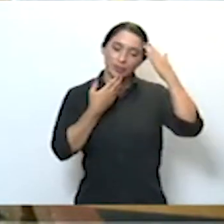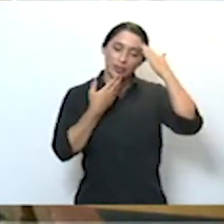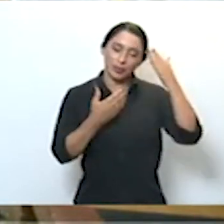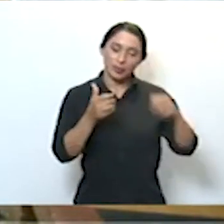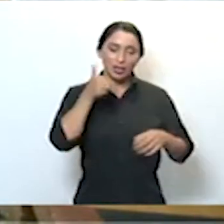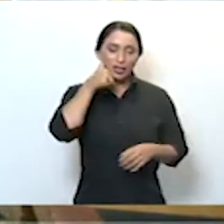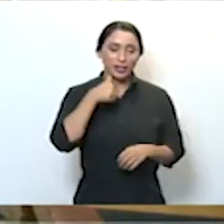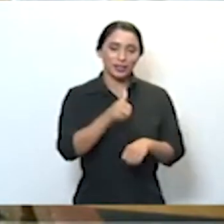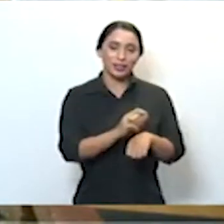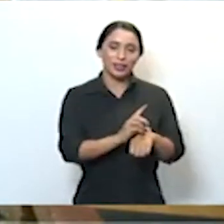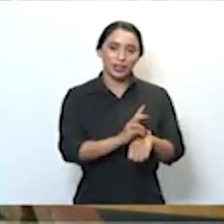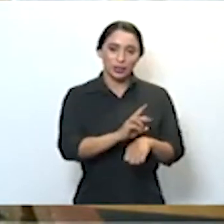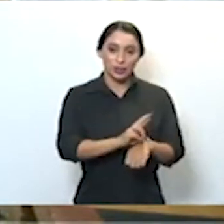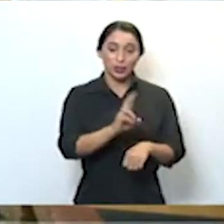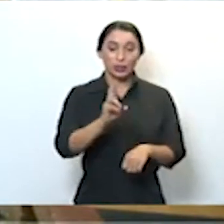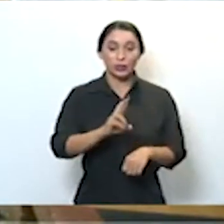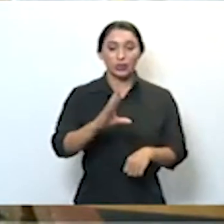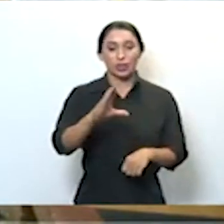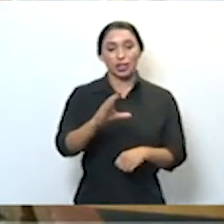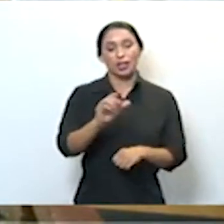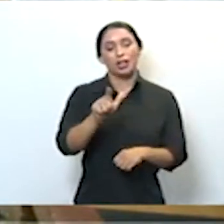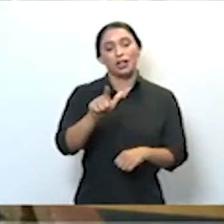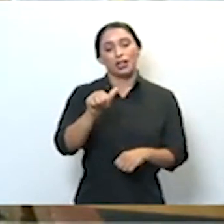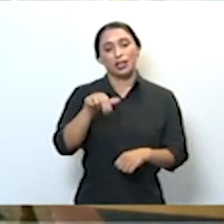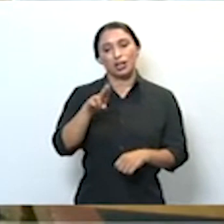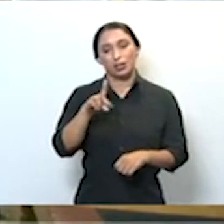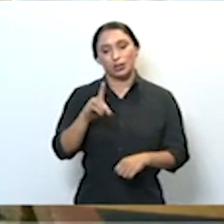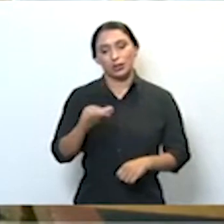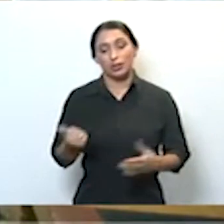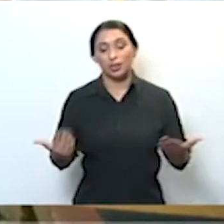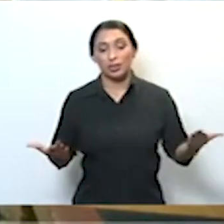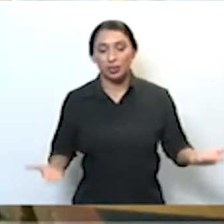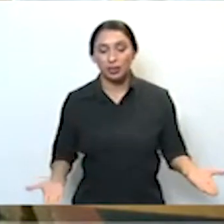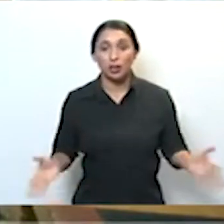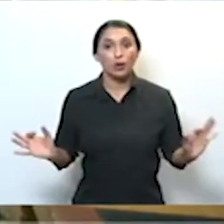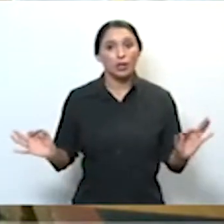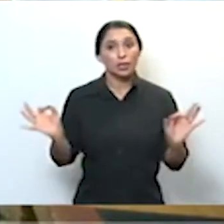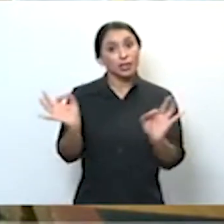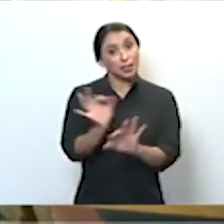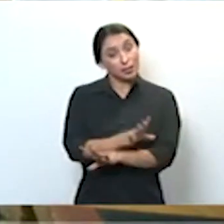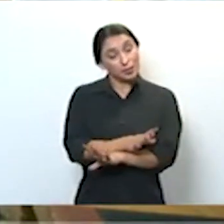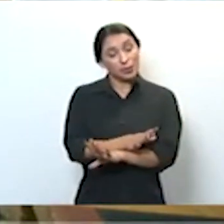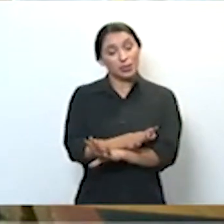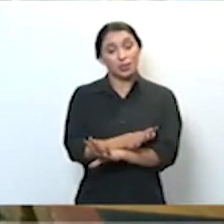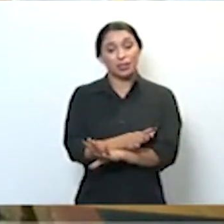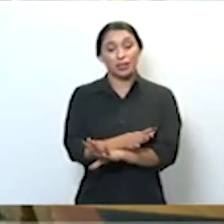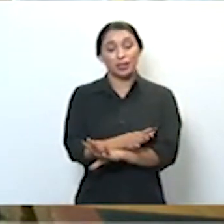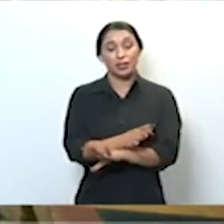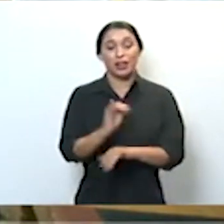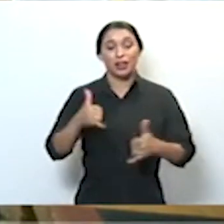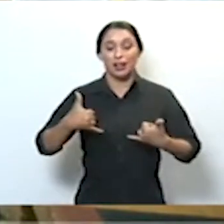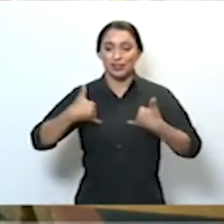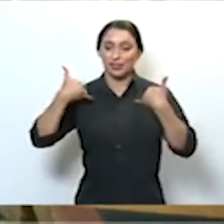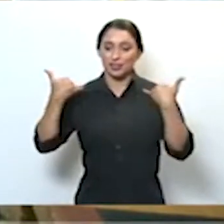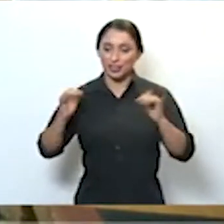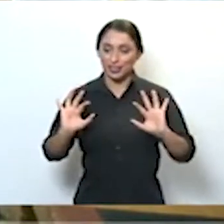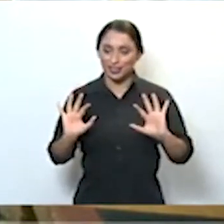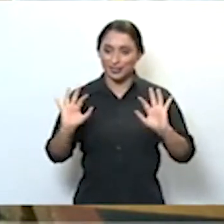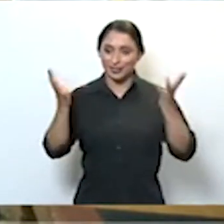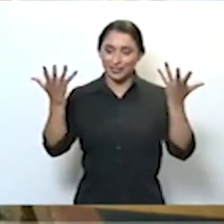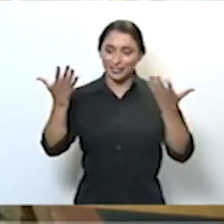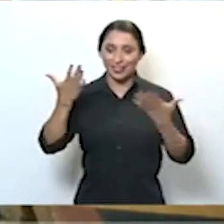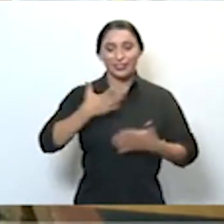doutora Cláudia. Pois não, doutora Cláudia. Então é isso. Encerrada a parte que seria festiva e